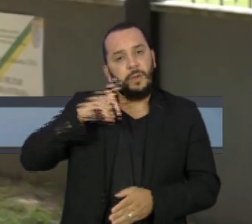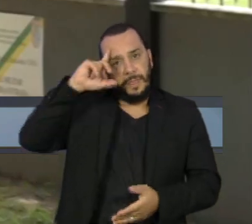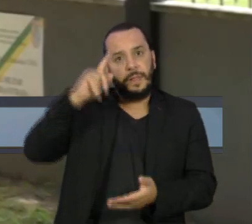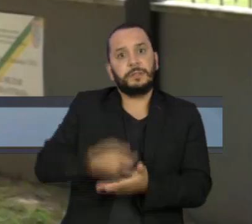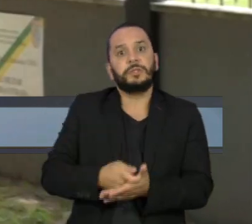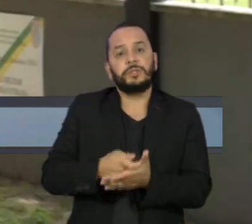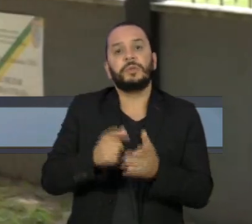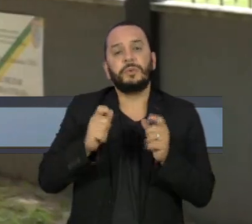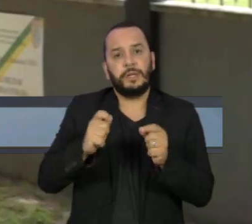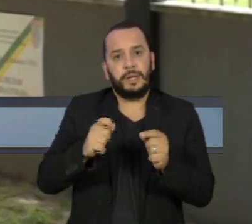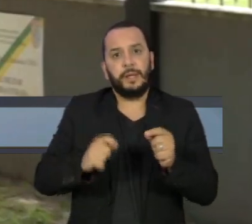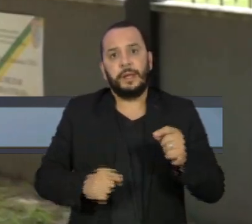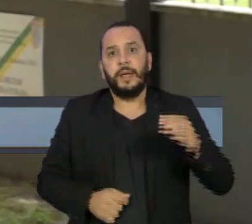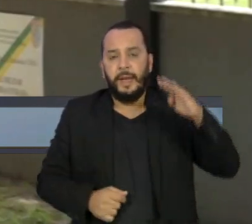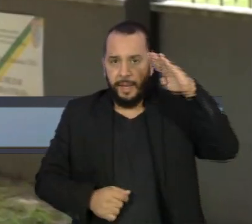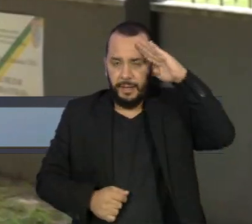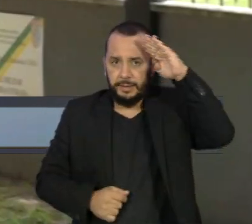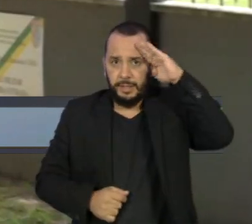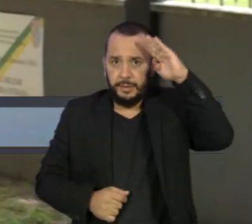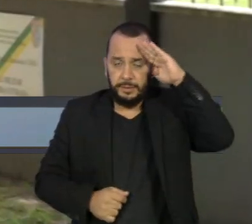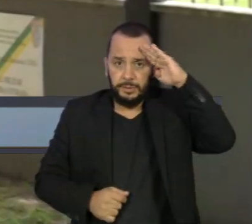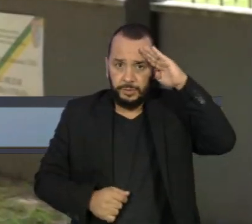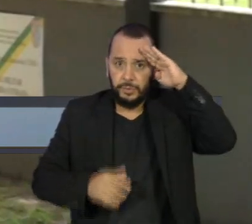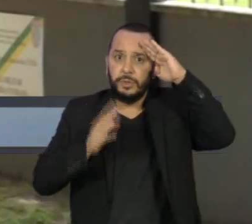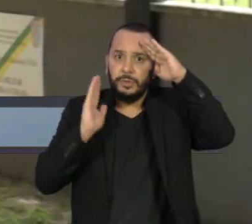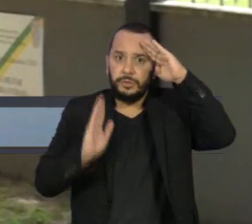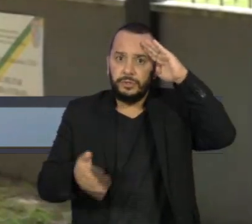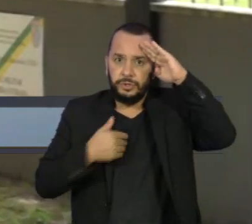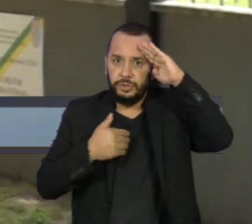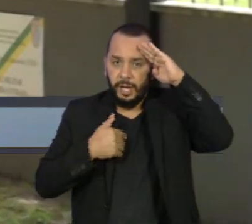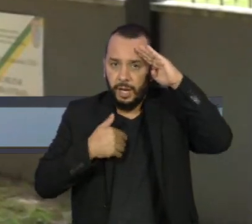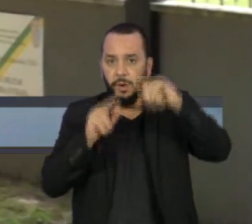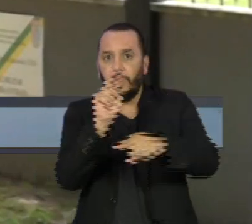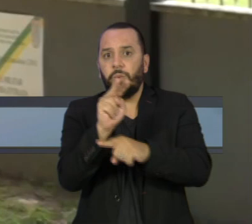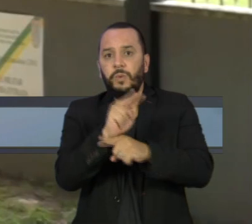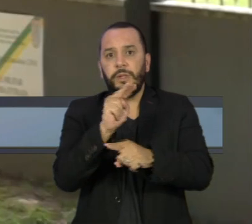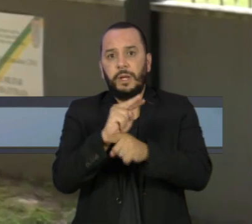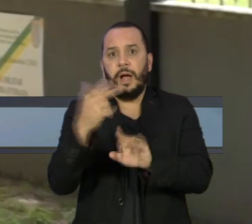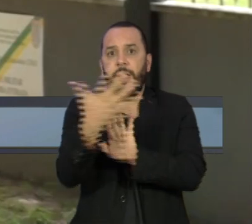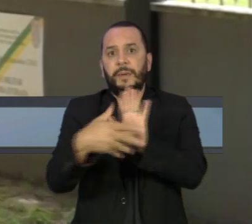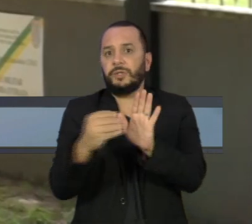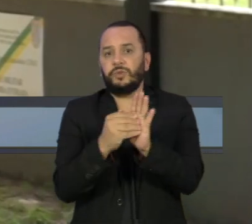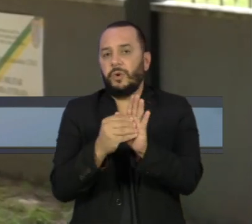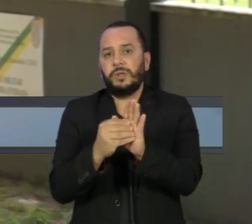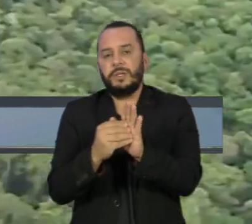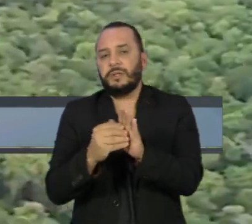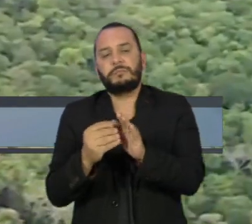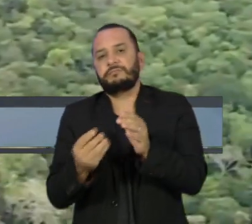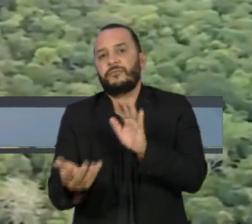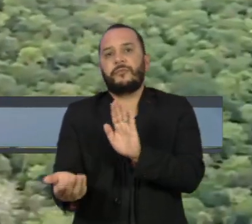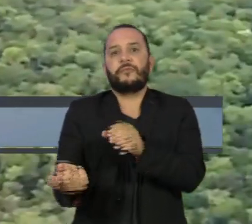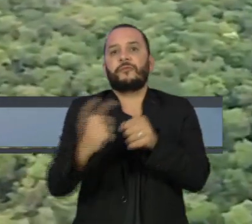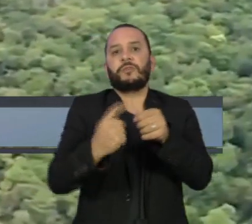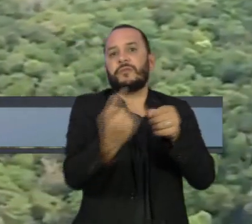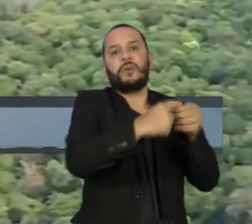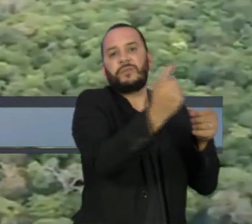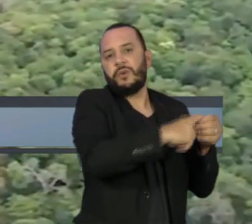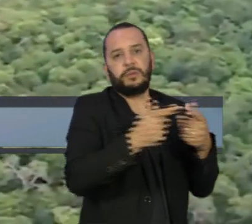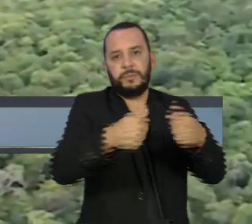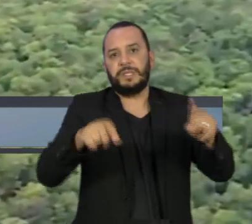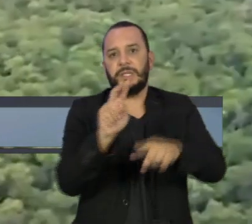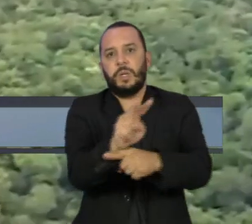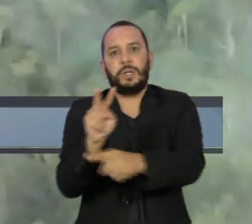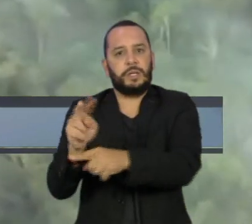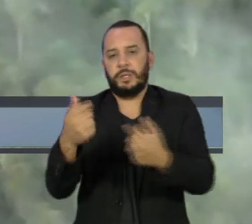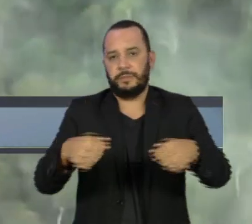integrantes das Forças Armadas que atuam no combate ao desmatamento na Amazônia. De acordo com Mourão, que também preside o Conselho da